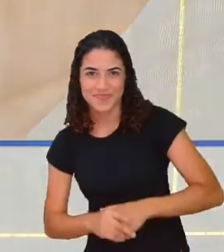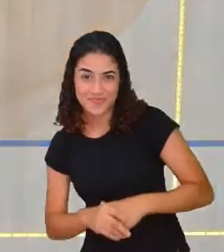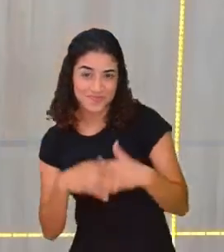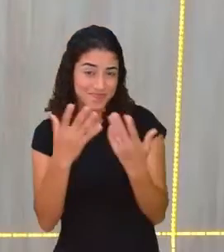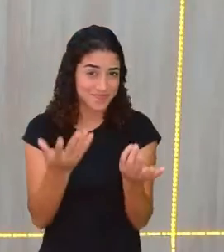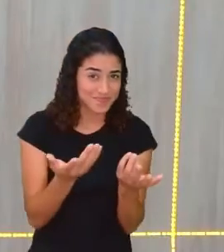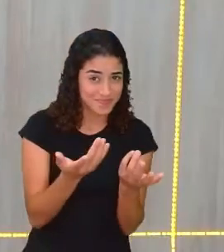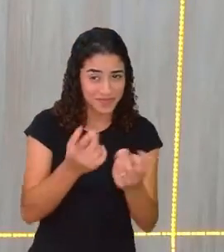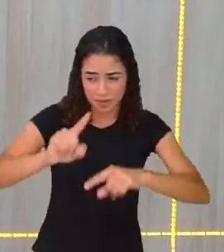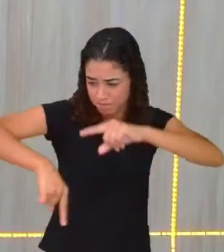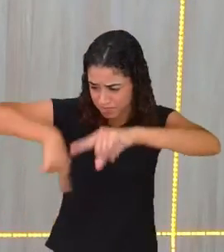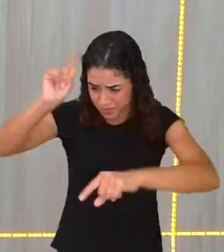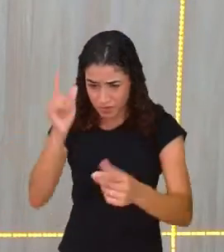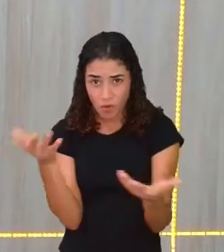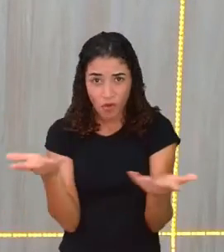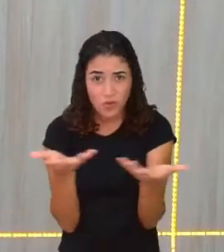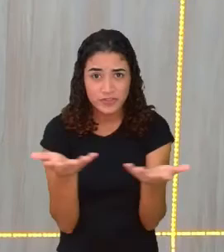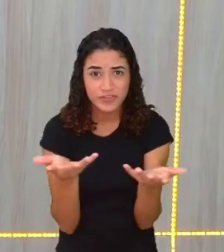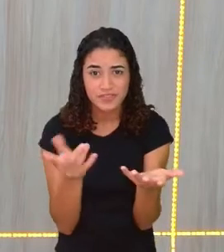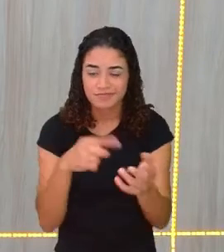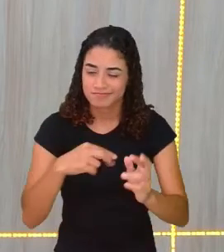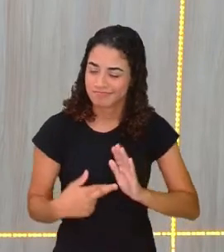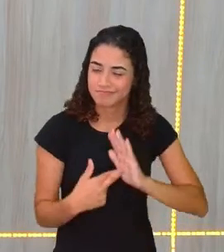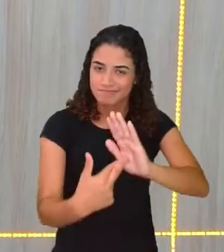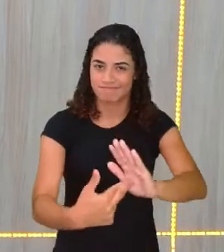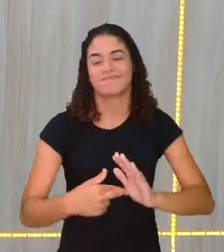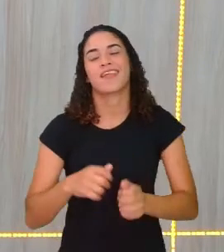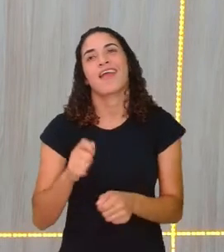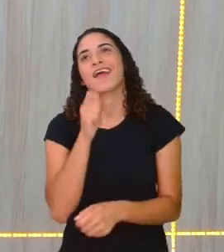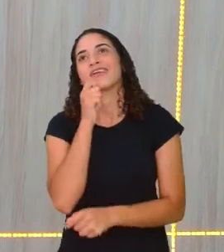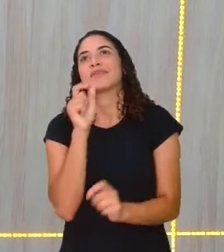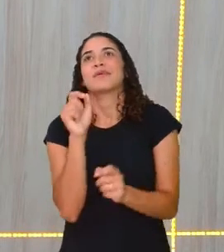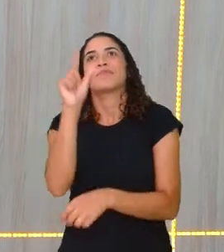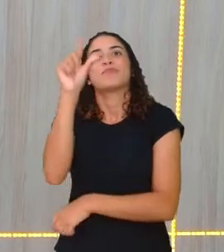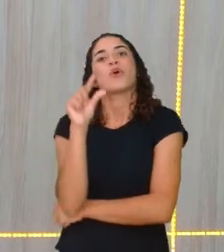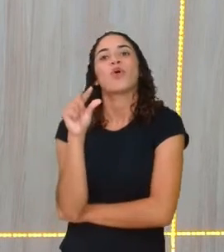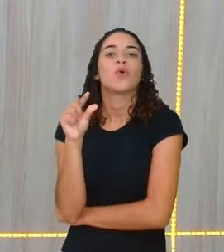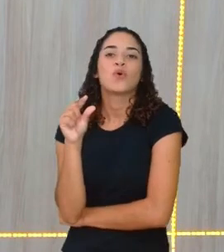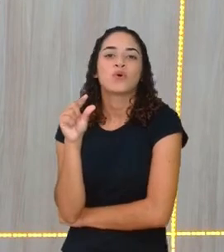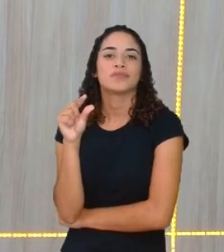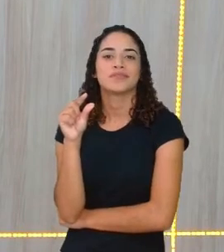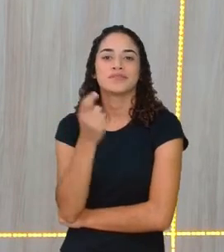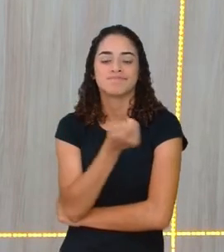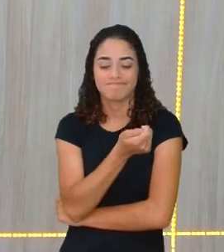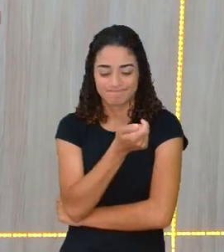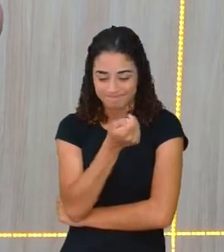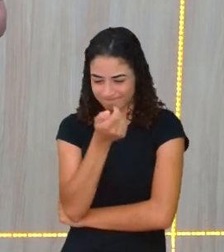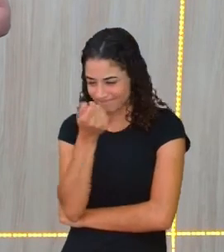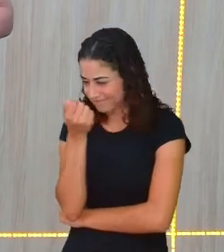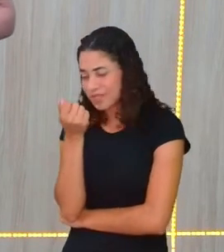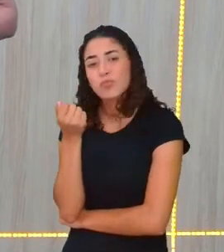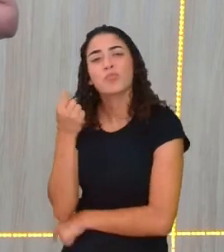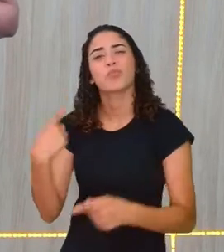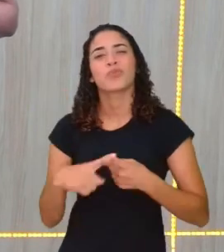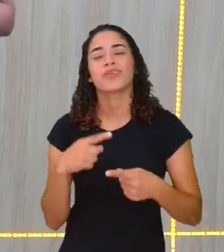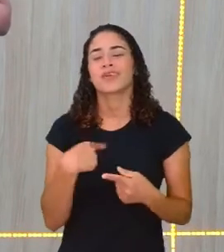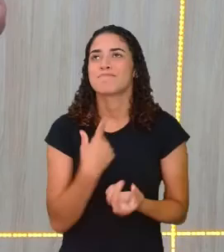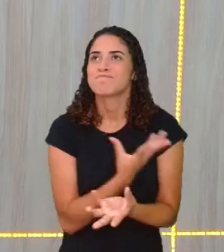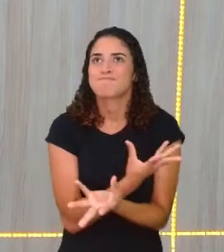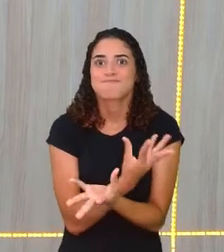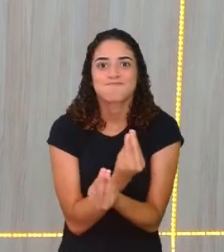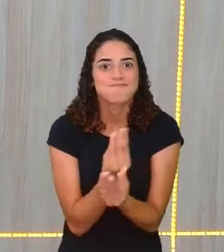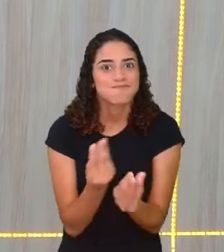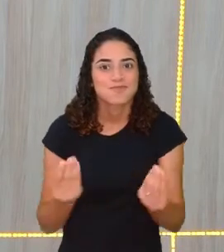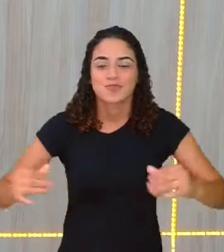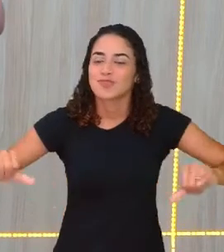superação de hoje, representa ainda pouco, diante de tanto sofrimento. Então, Conceição